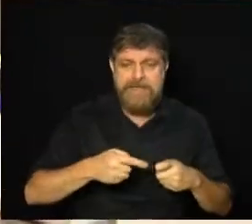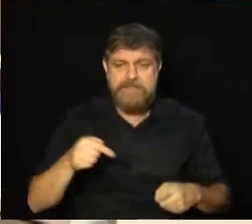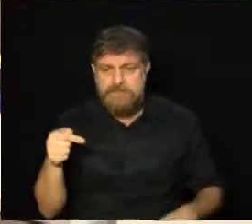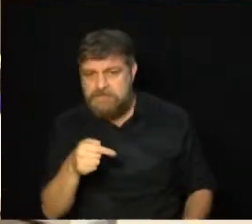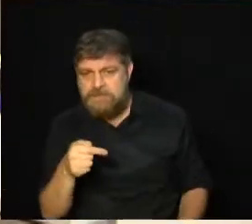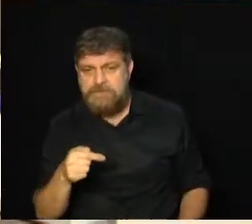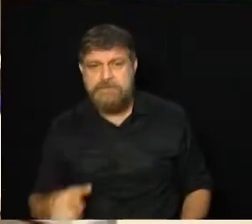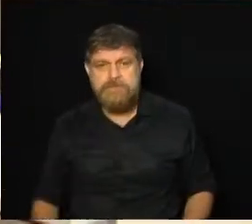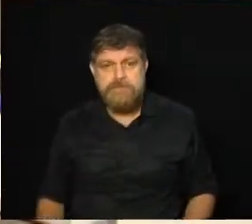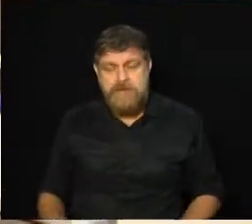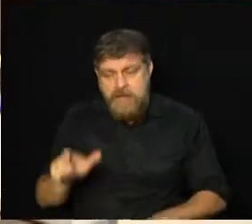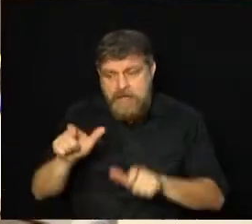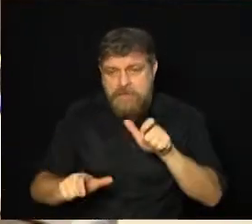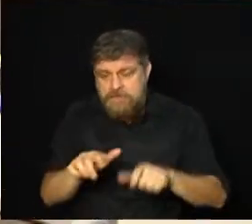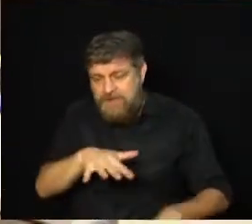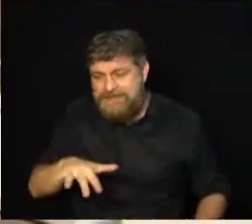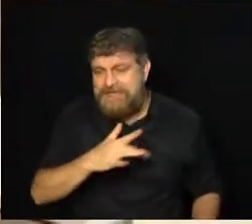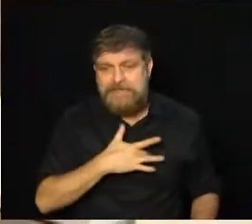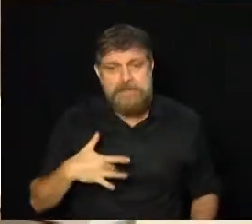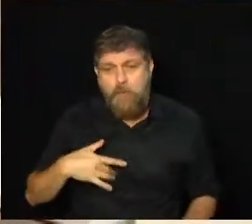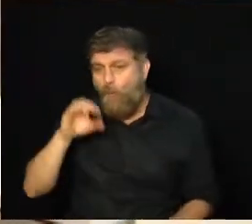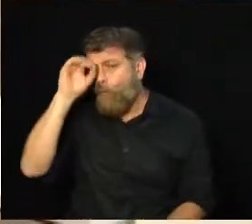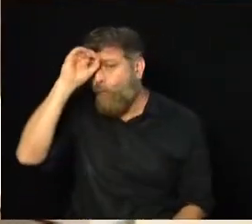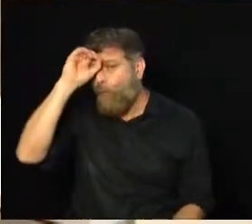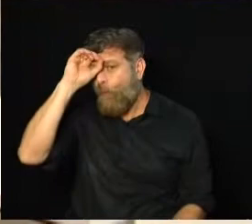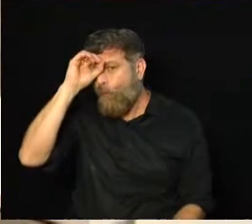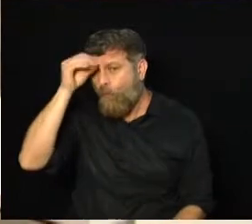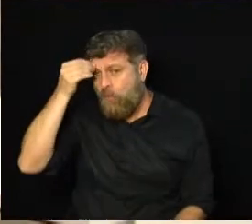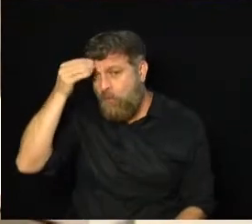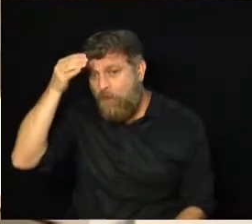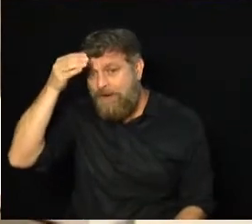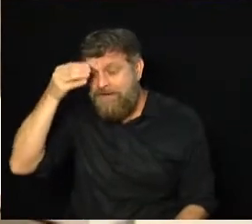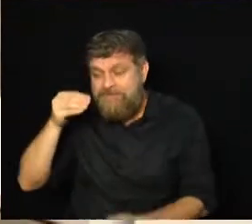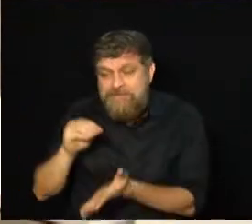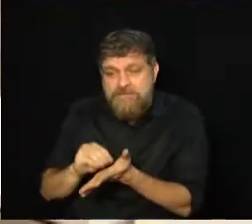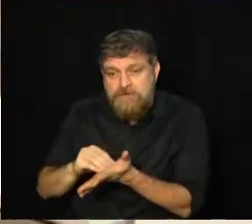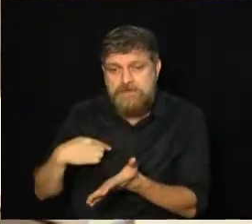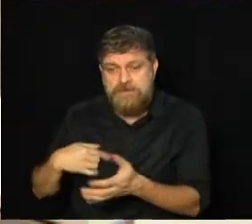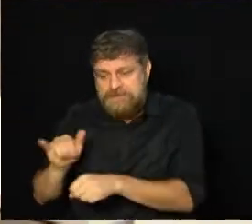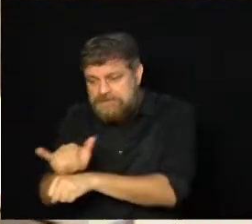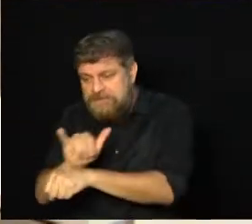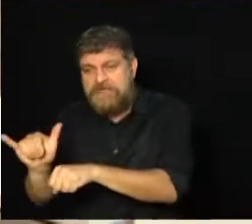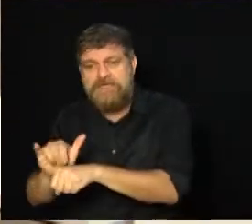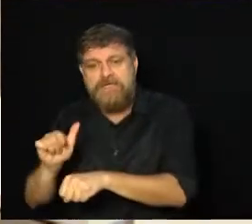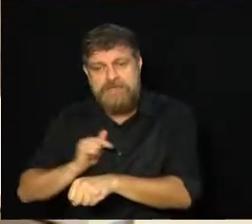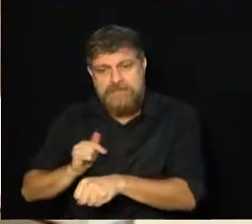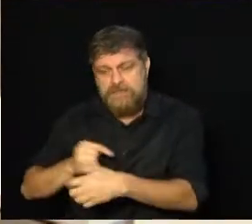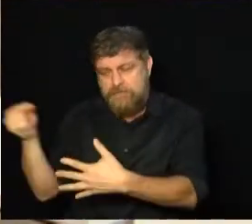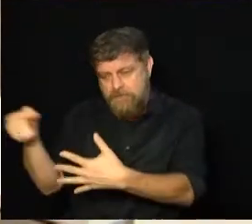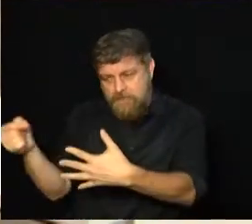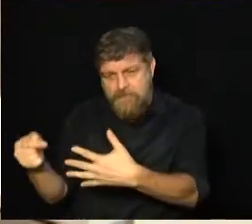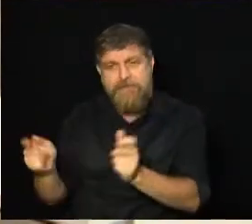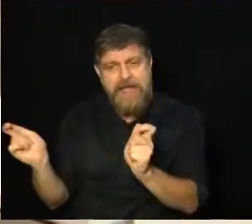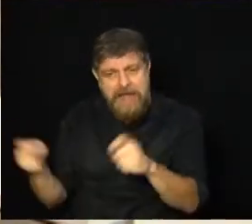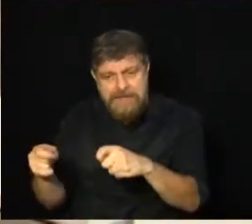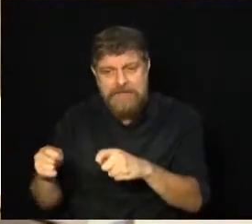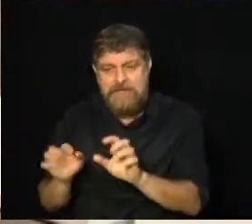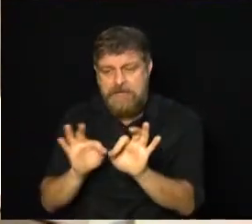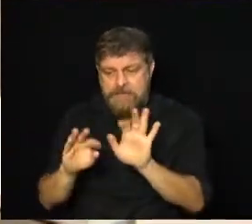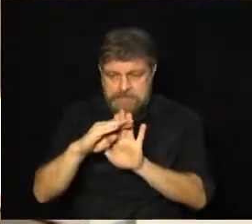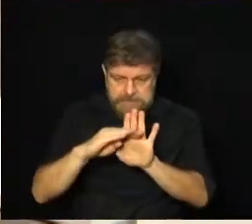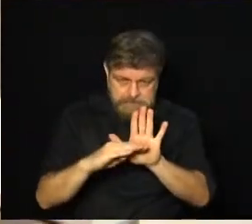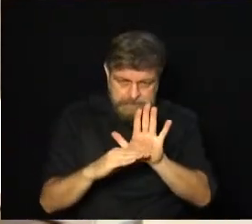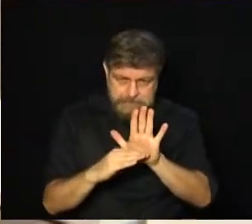membros da área de saúde não têm o conhecimento. Então nós temos caminhos, nós temos canais, tanto que existe esse projeto